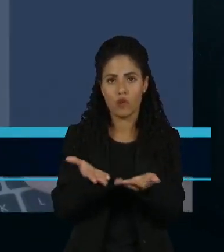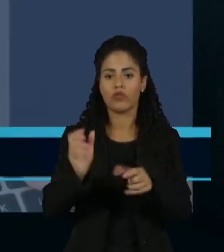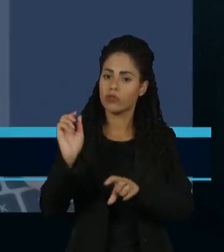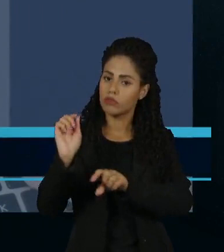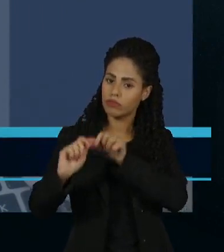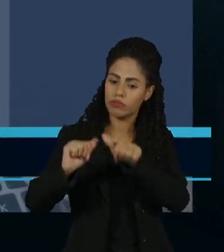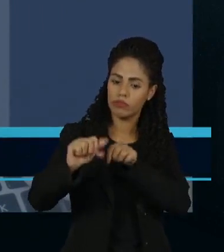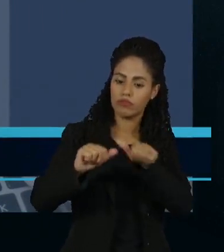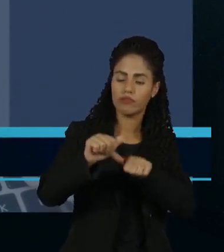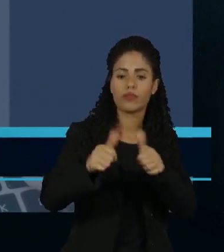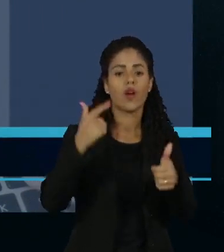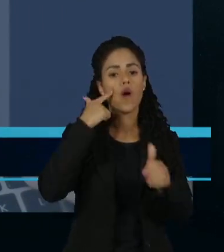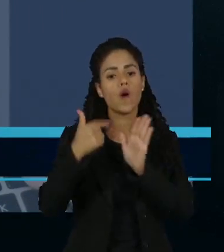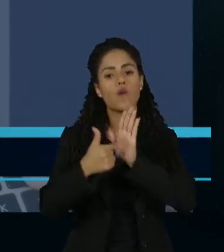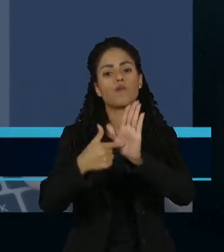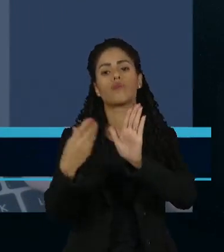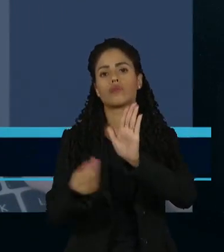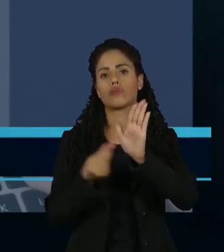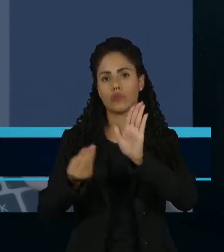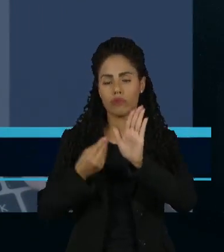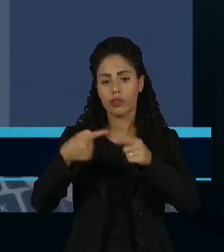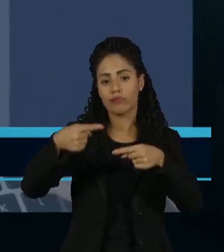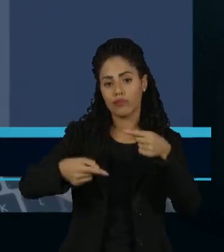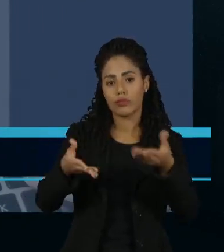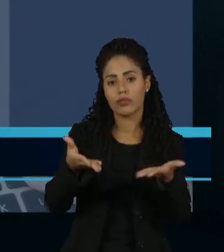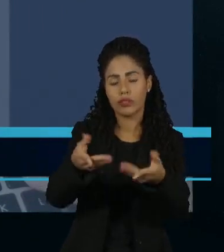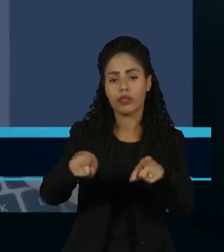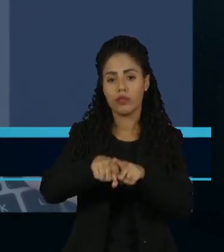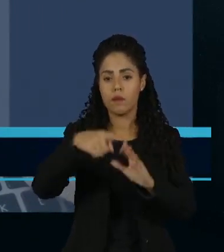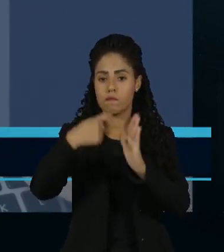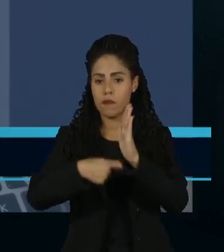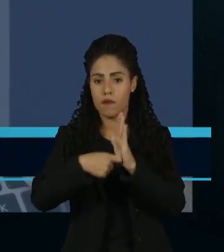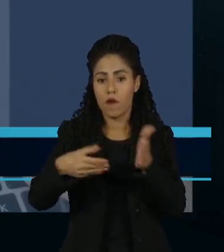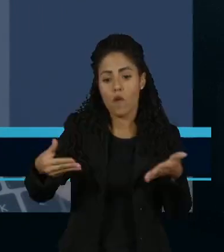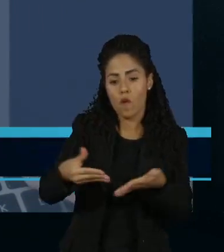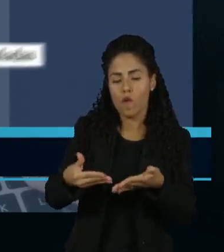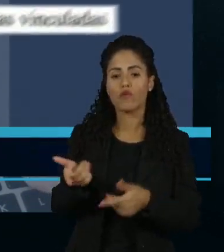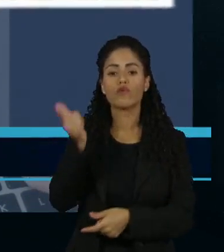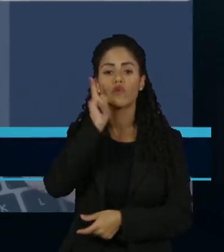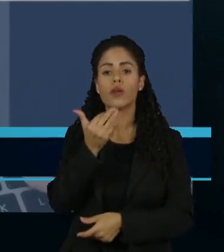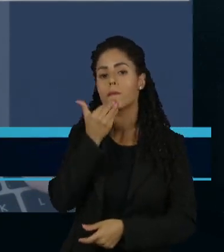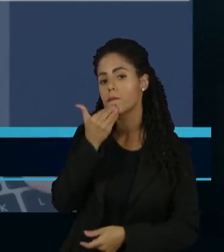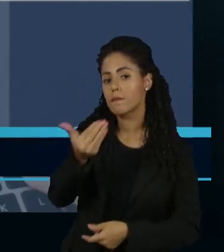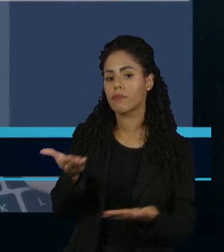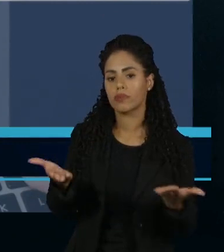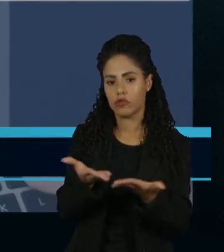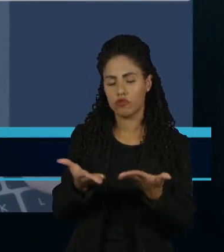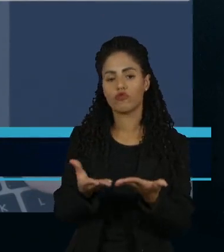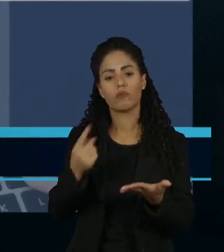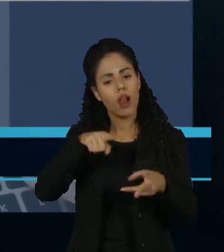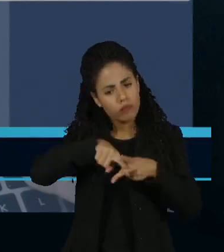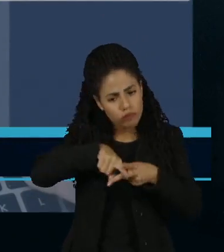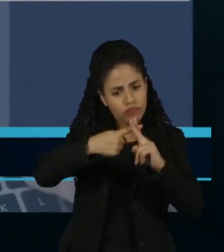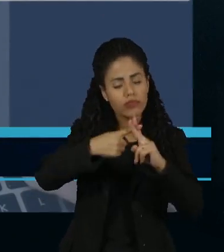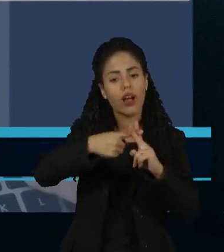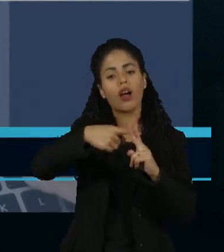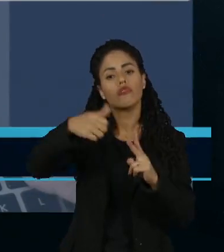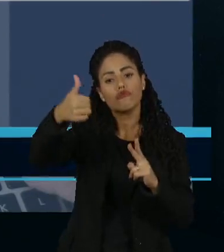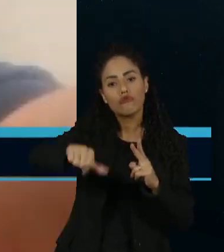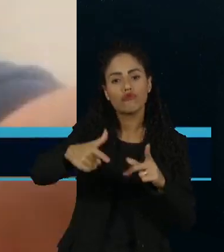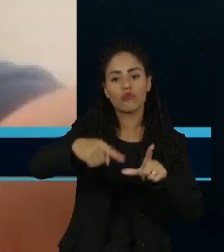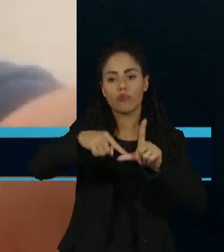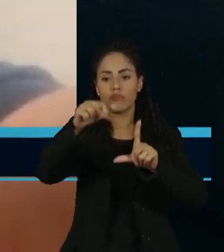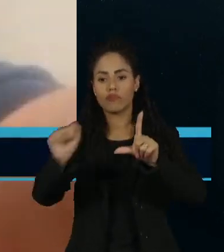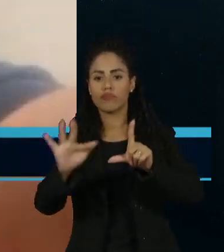mudança, alega a inconstitucionalidade da taxa referencial e pede a adoção de um índice de inflação.